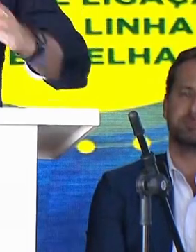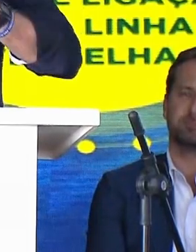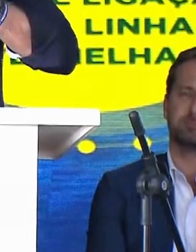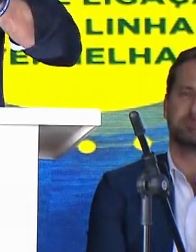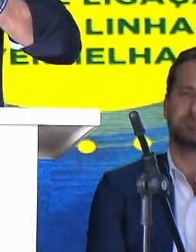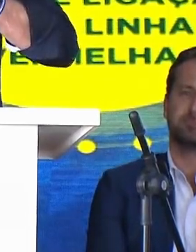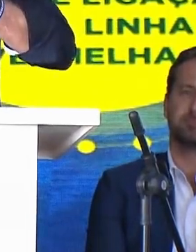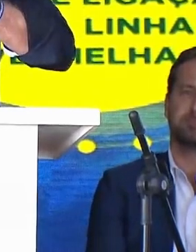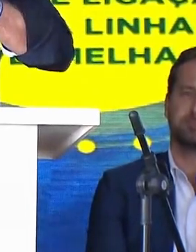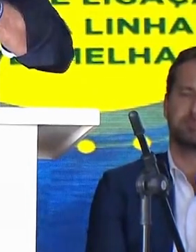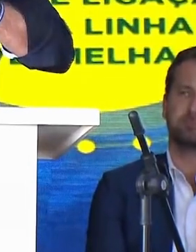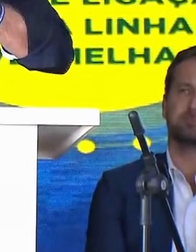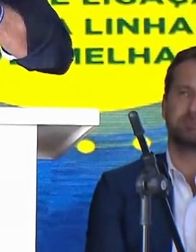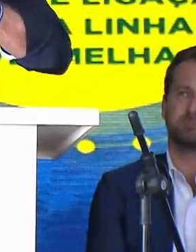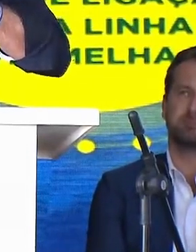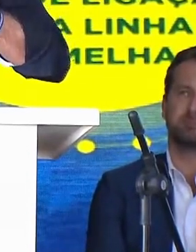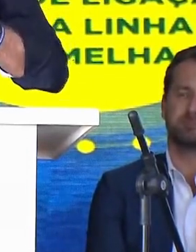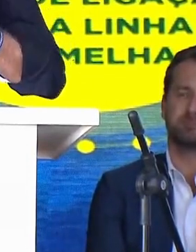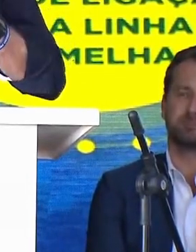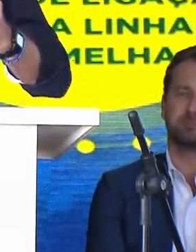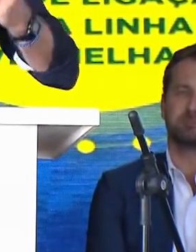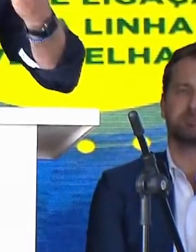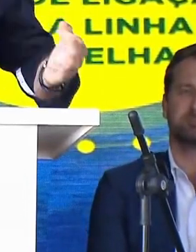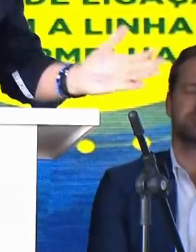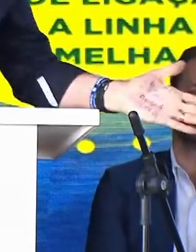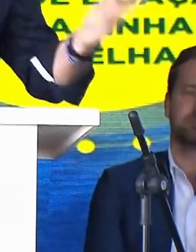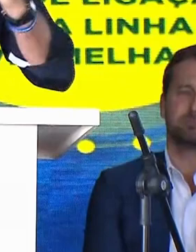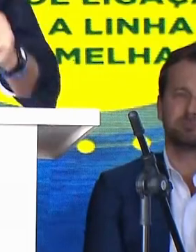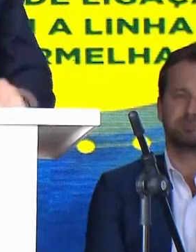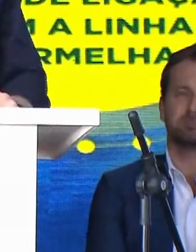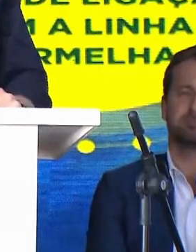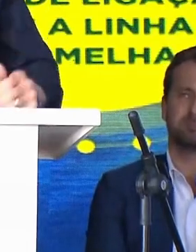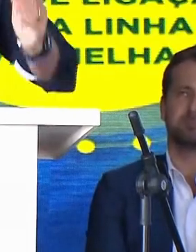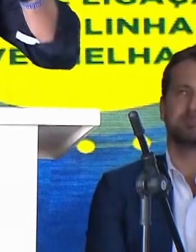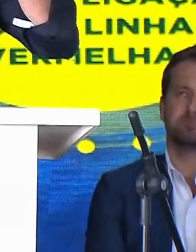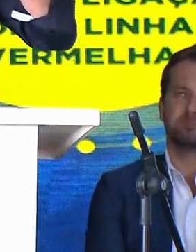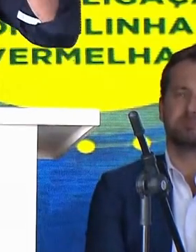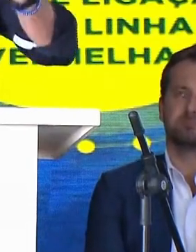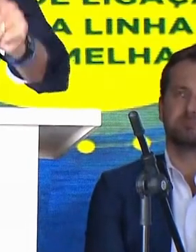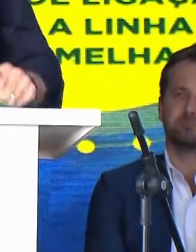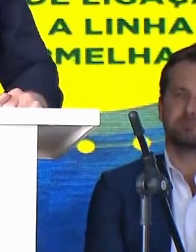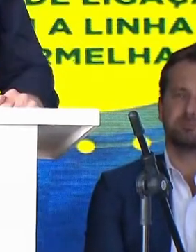obras, novas licitações. Queremos é fazer as antigas e entregar.